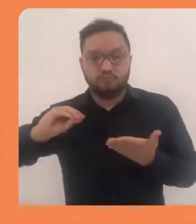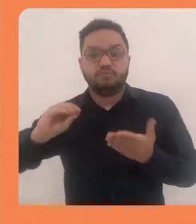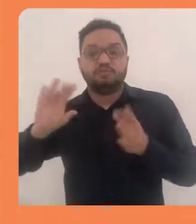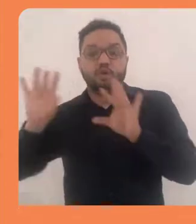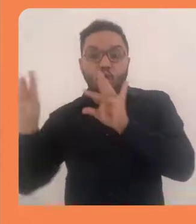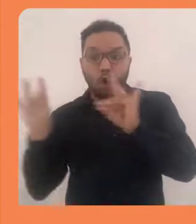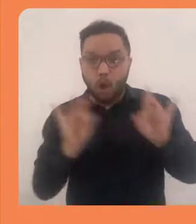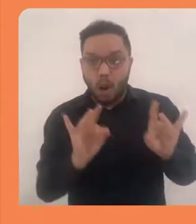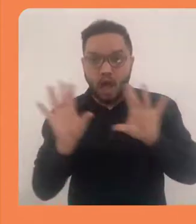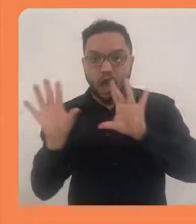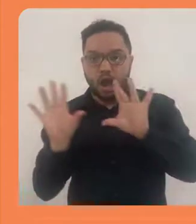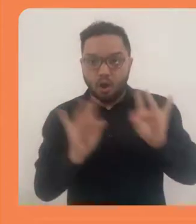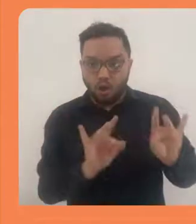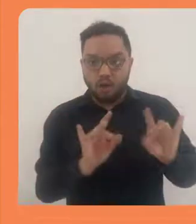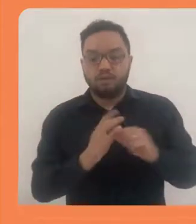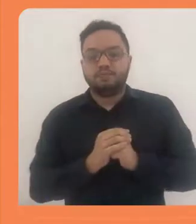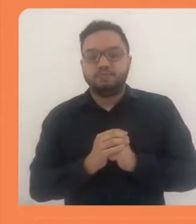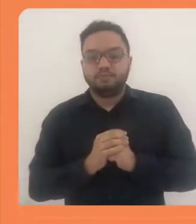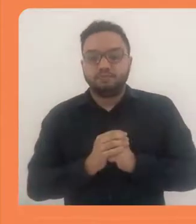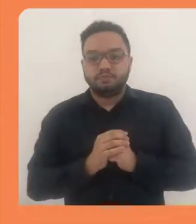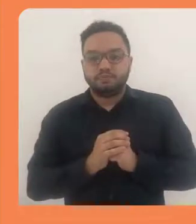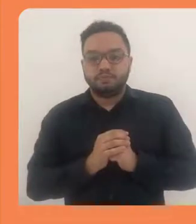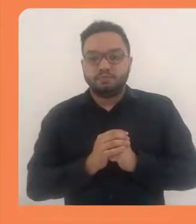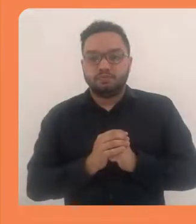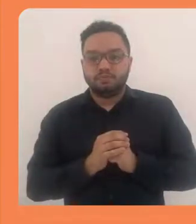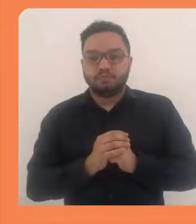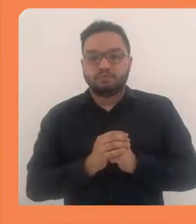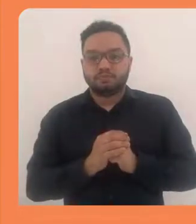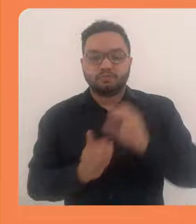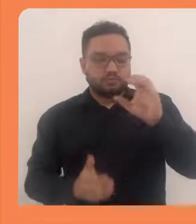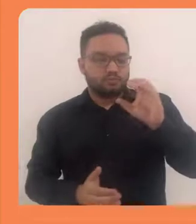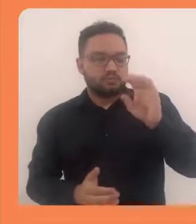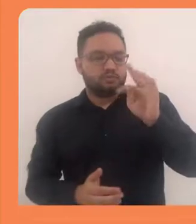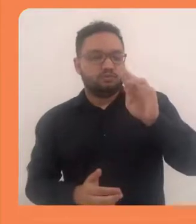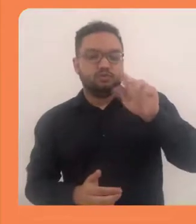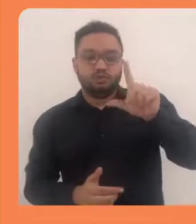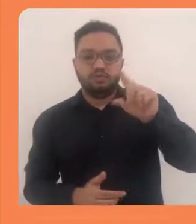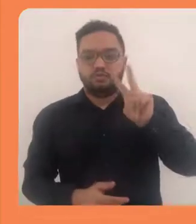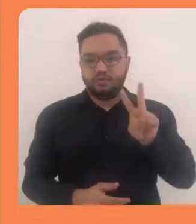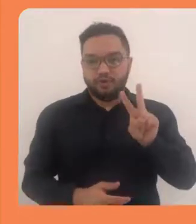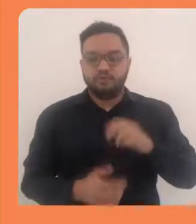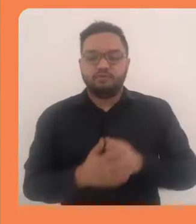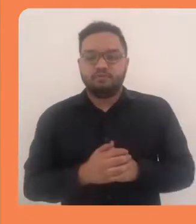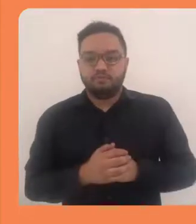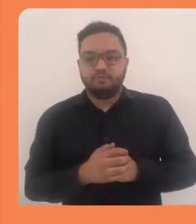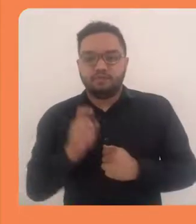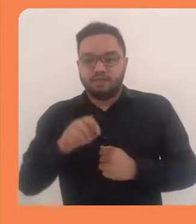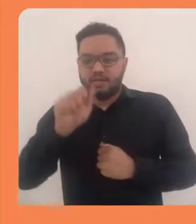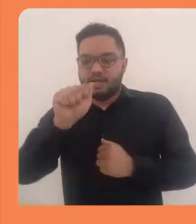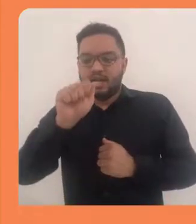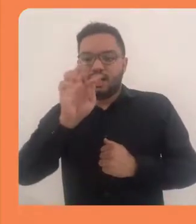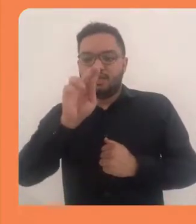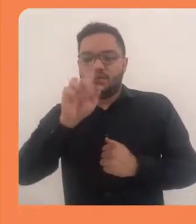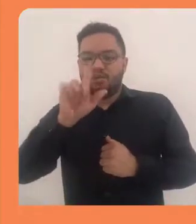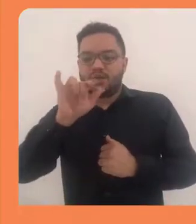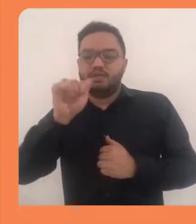copiar, colar, né? Então faz o paste aqui, Ctrl V.